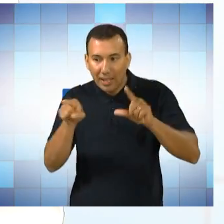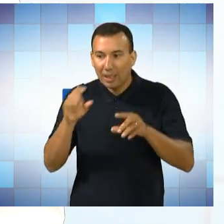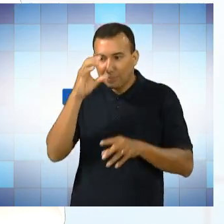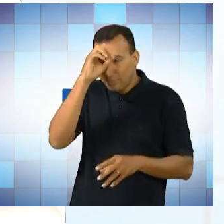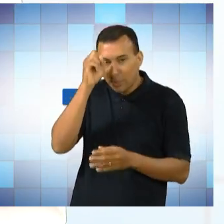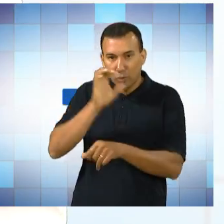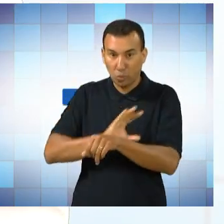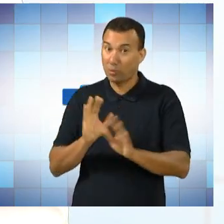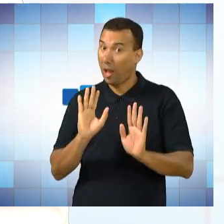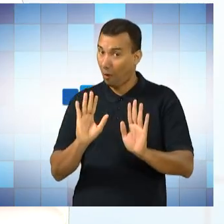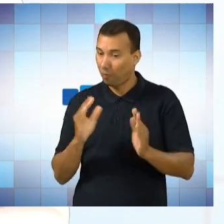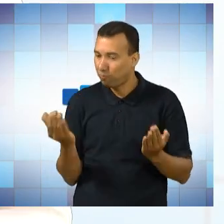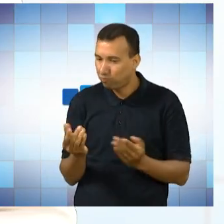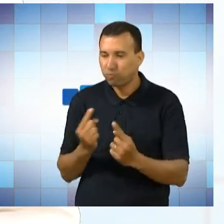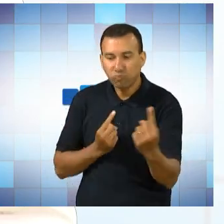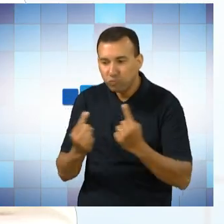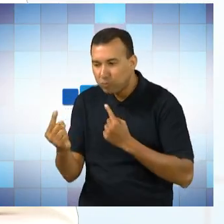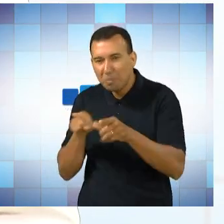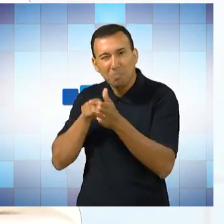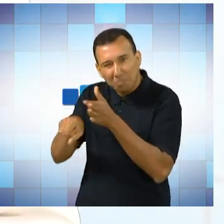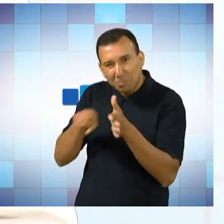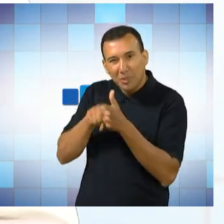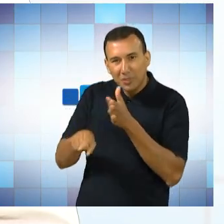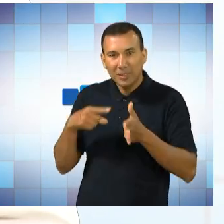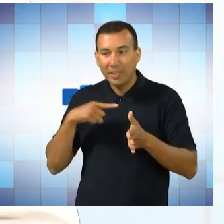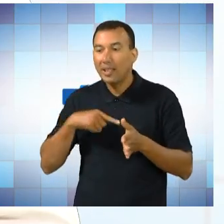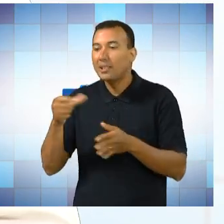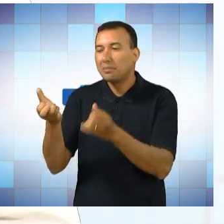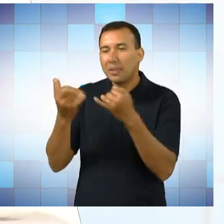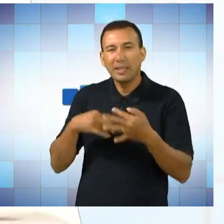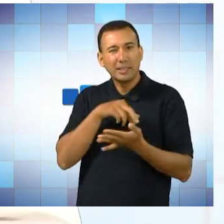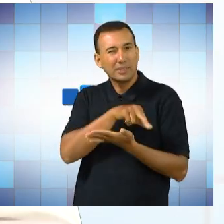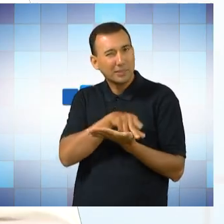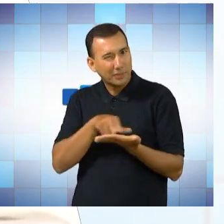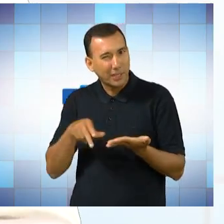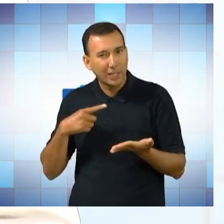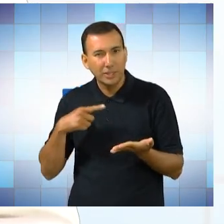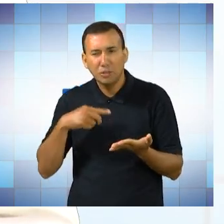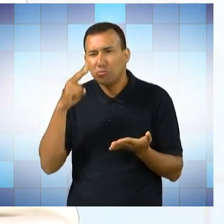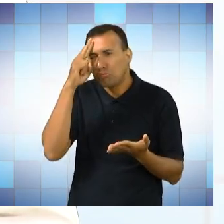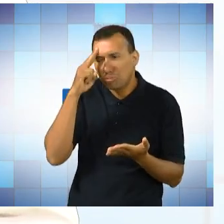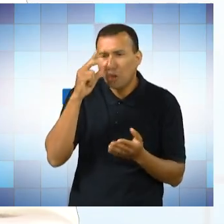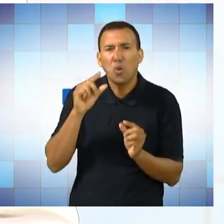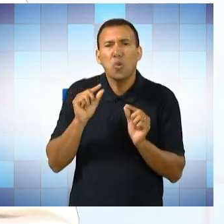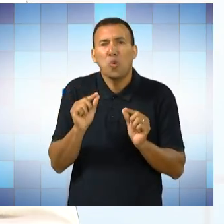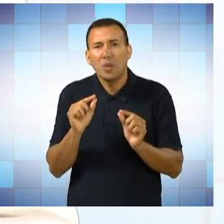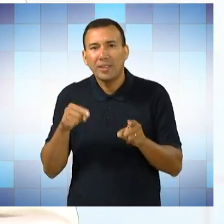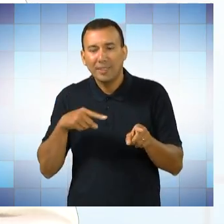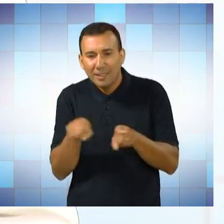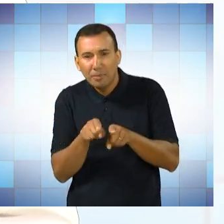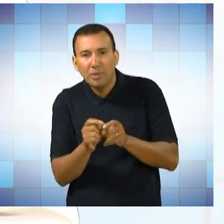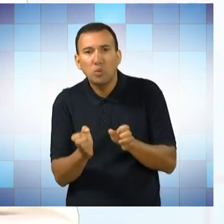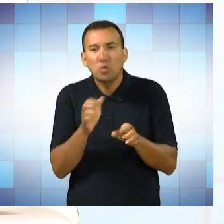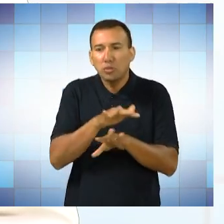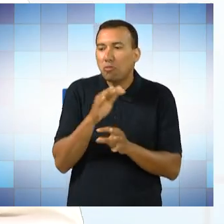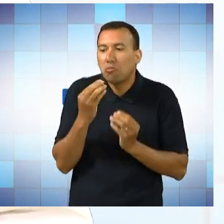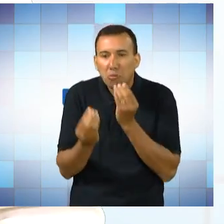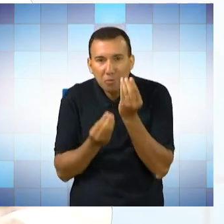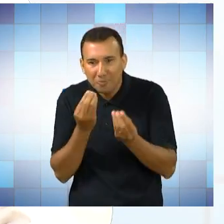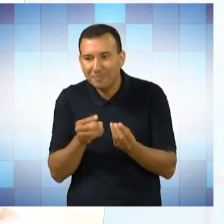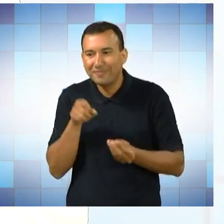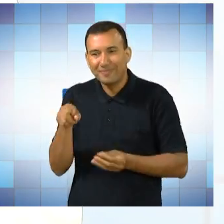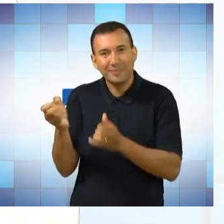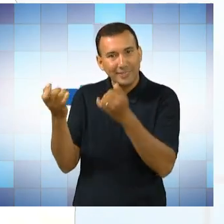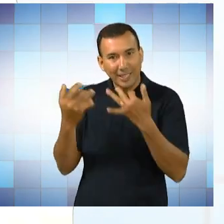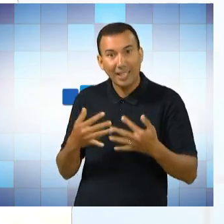E vamos conversar com a Sandra Loyola a respeito dessa história da inclusão e também